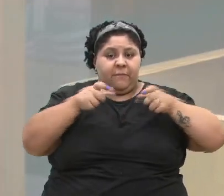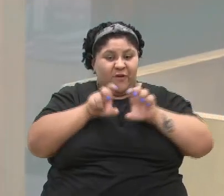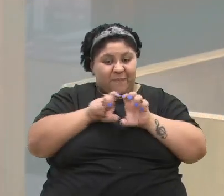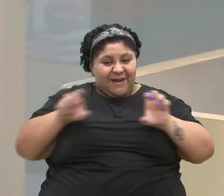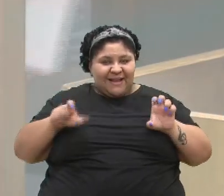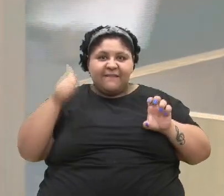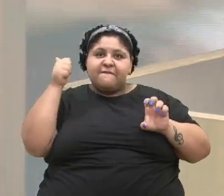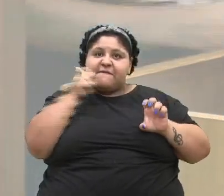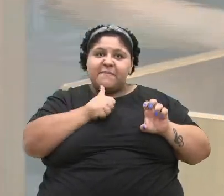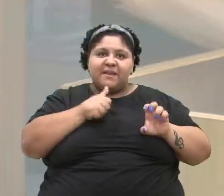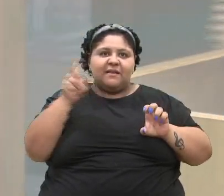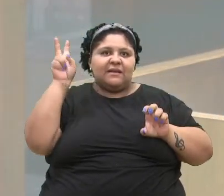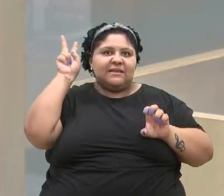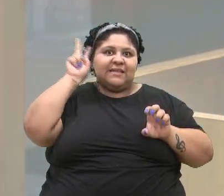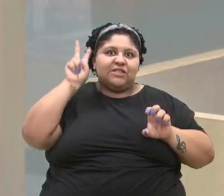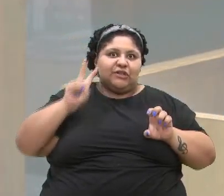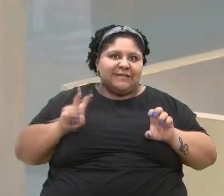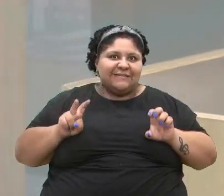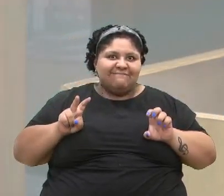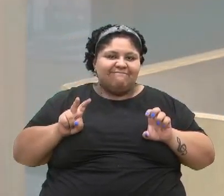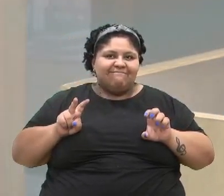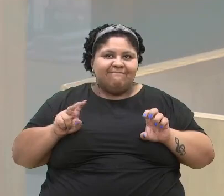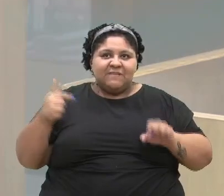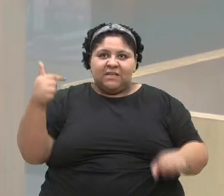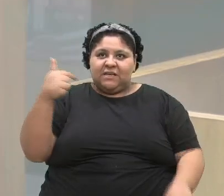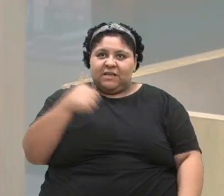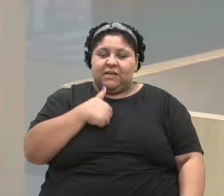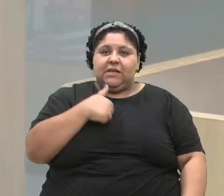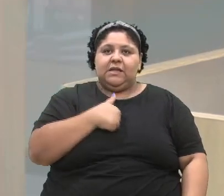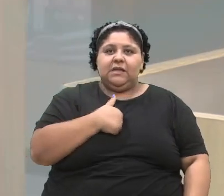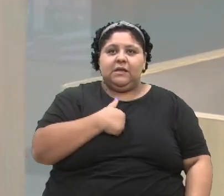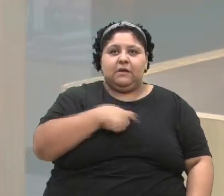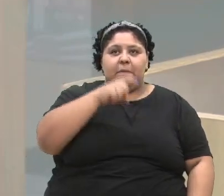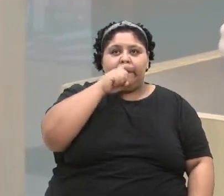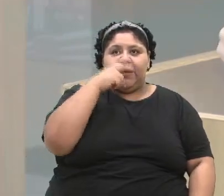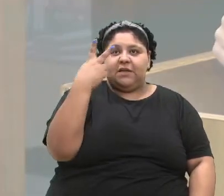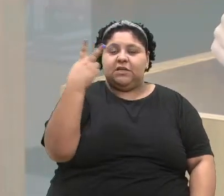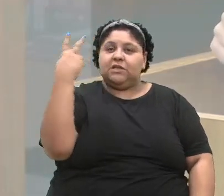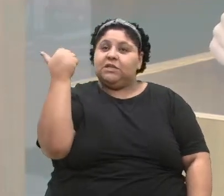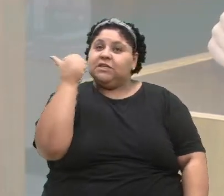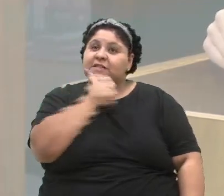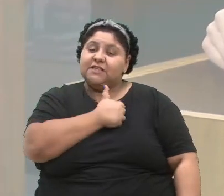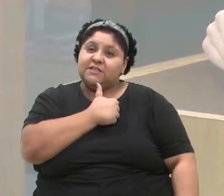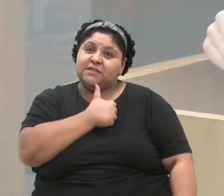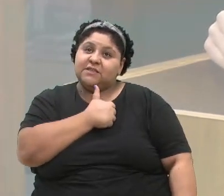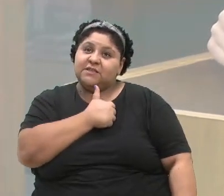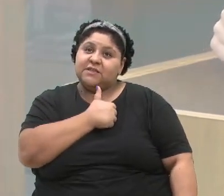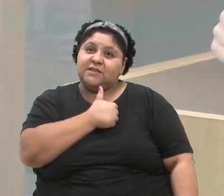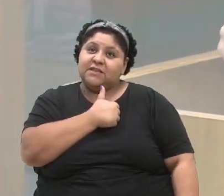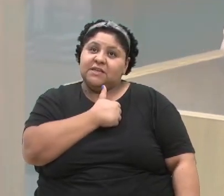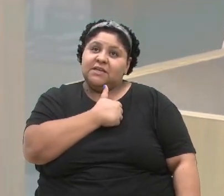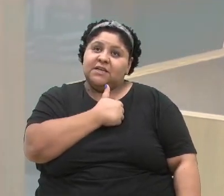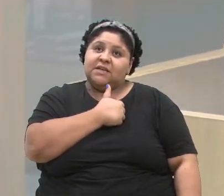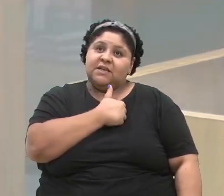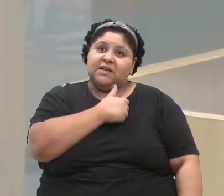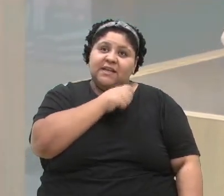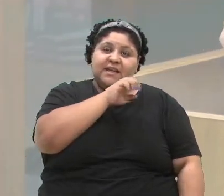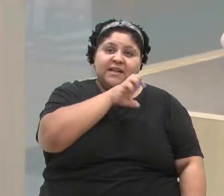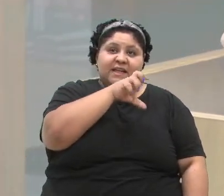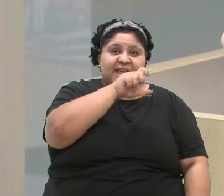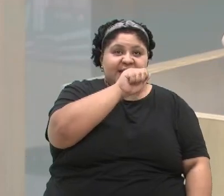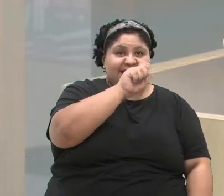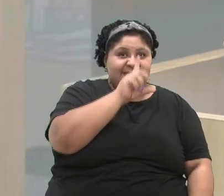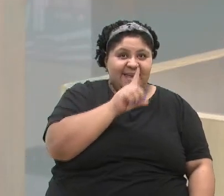feminina da história. E eu sou pai de duas meninas. Eu sou pai de duas meninas em duas modalidades, EAD e